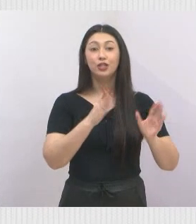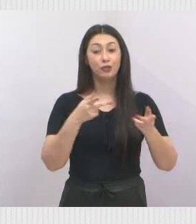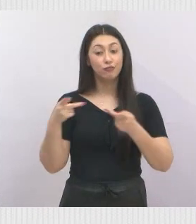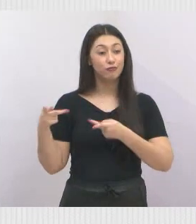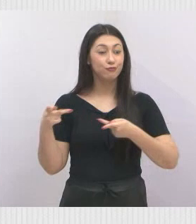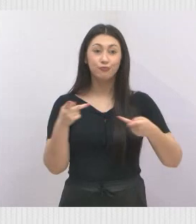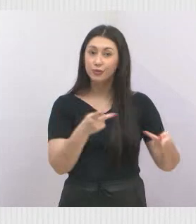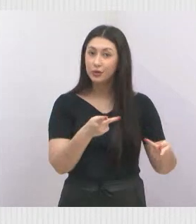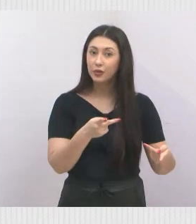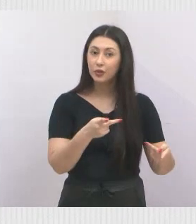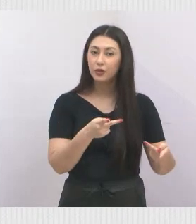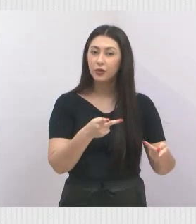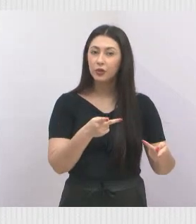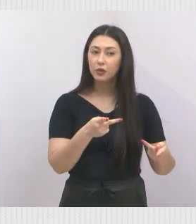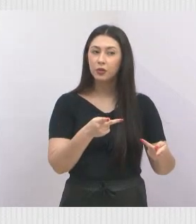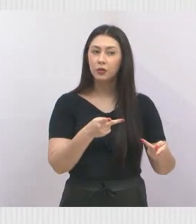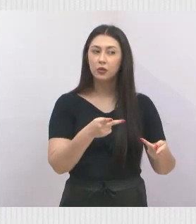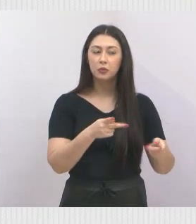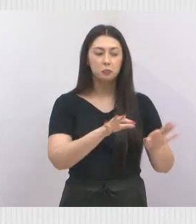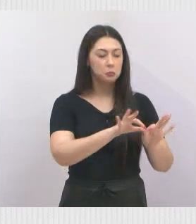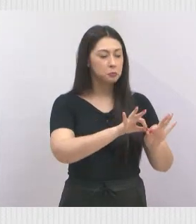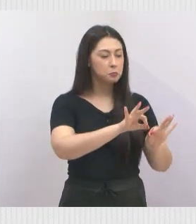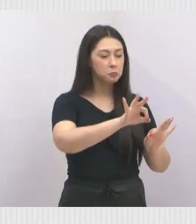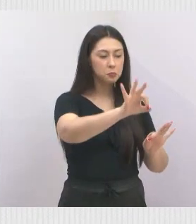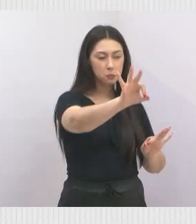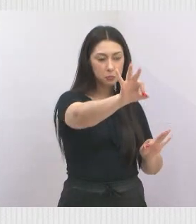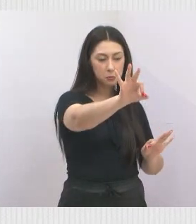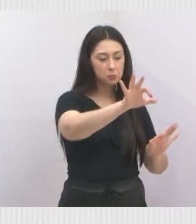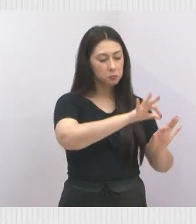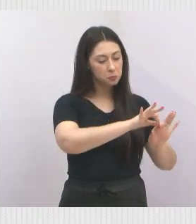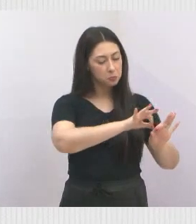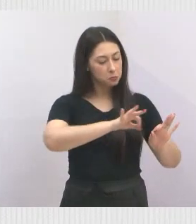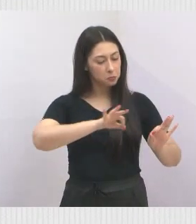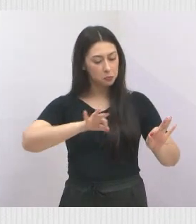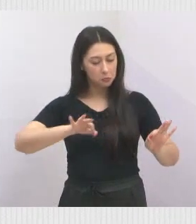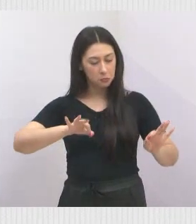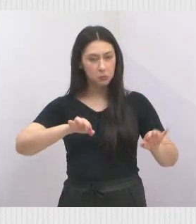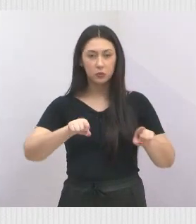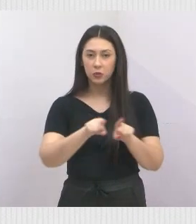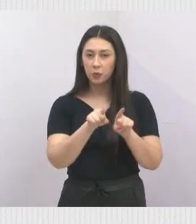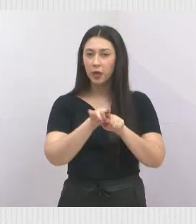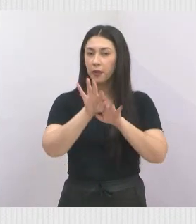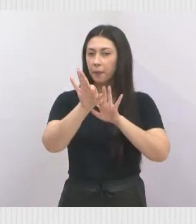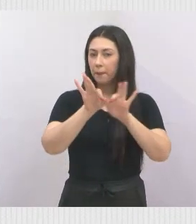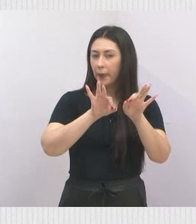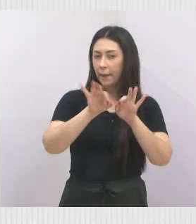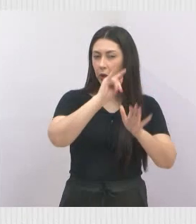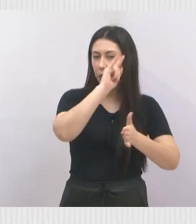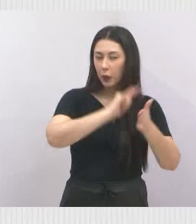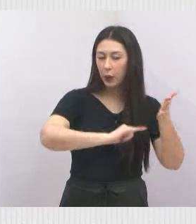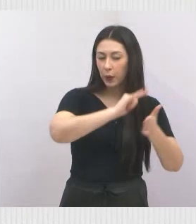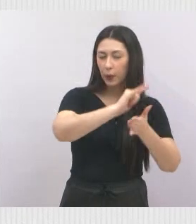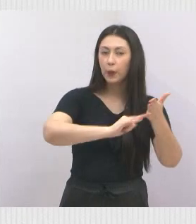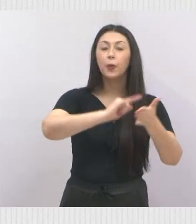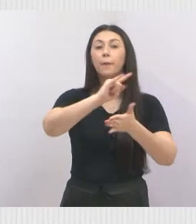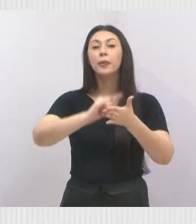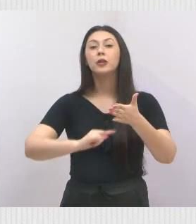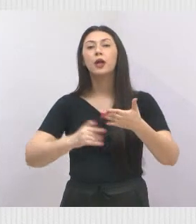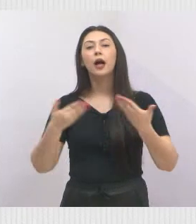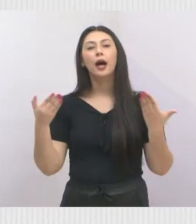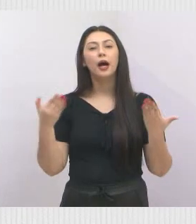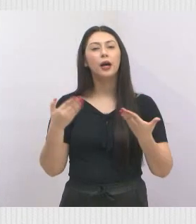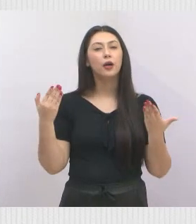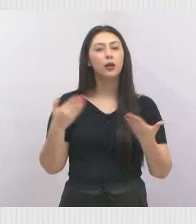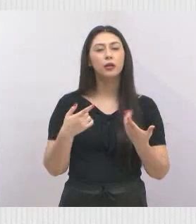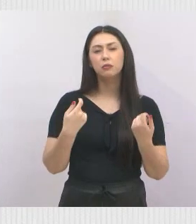fez algumas medições e retirou alguns documentos de alguns moradores. Falta agora